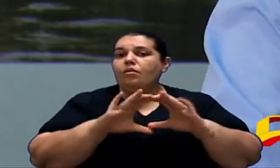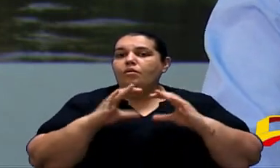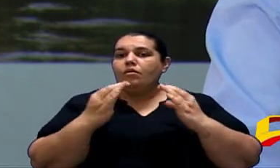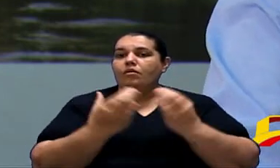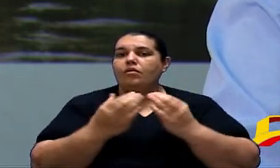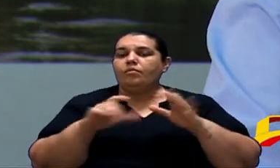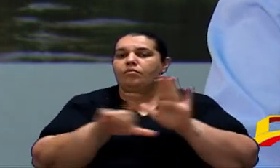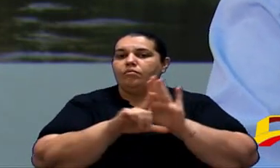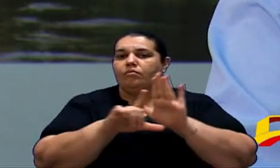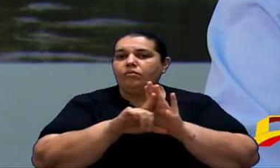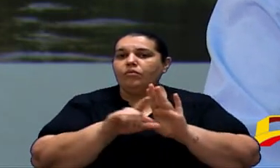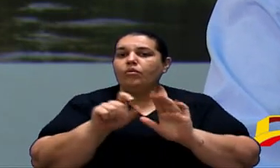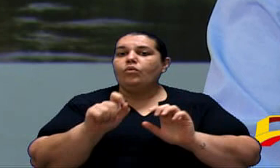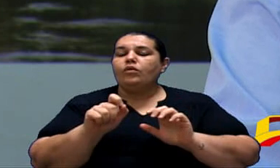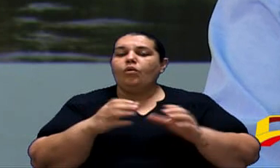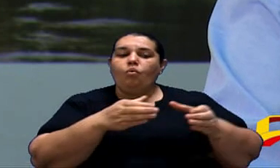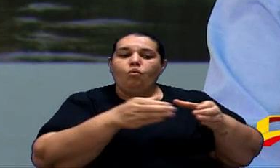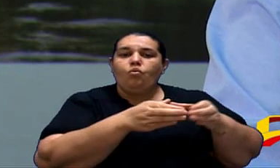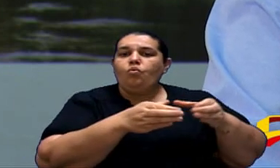Comissão Que É